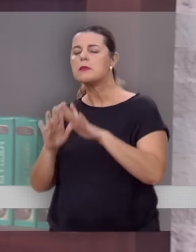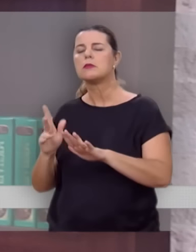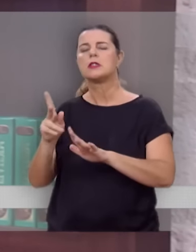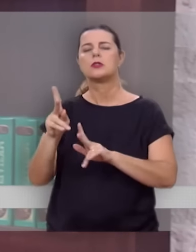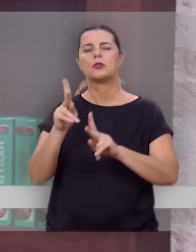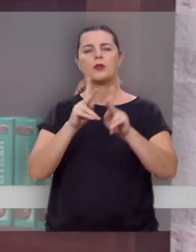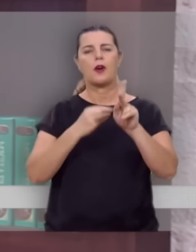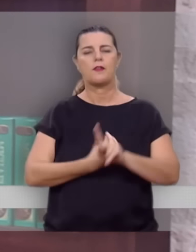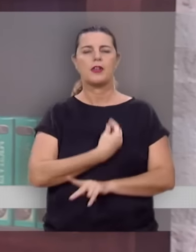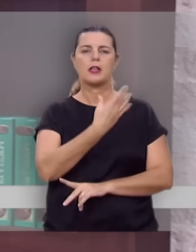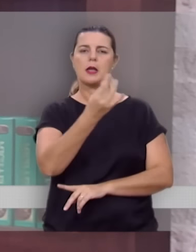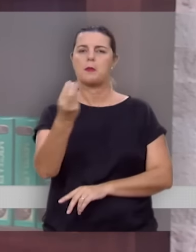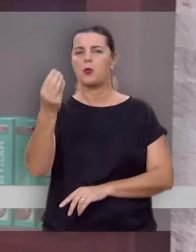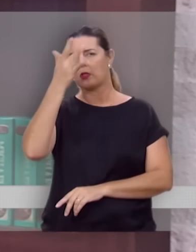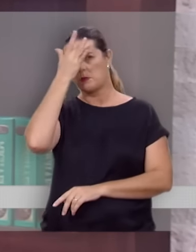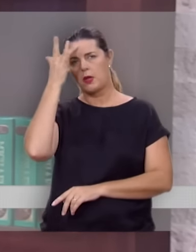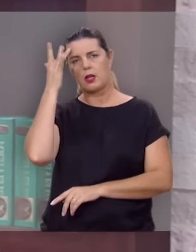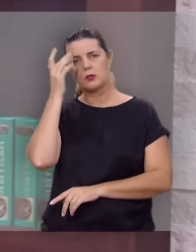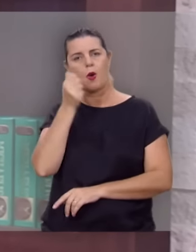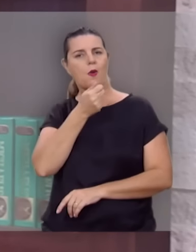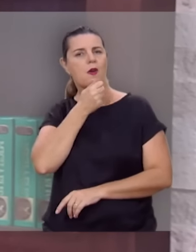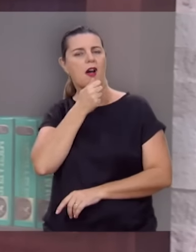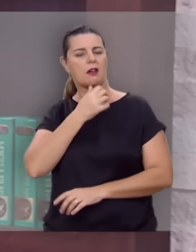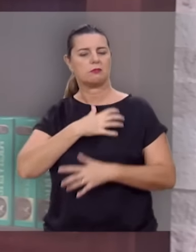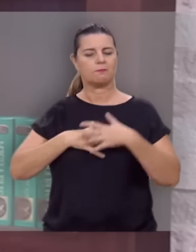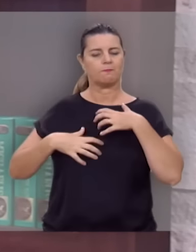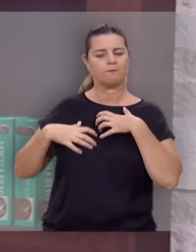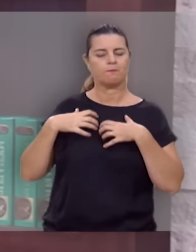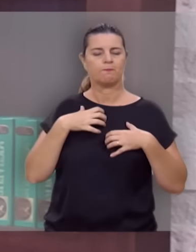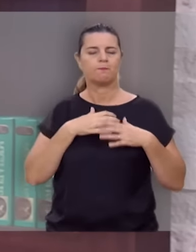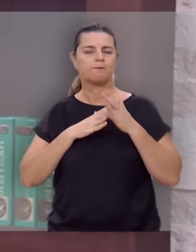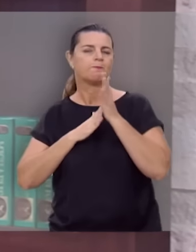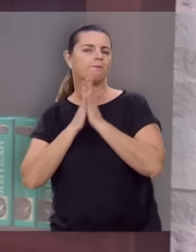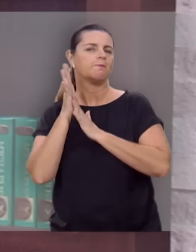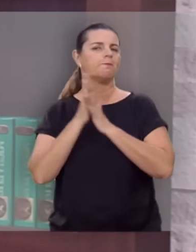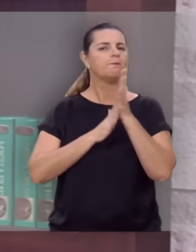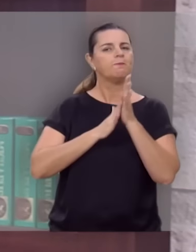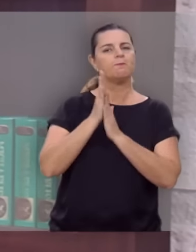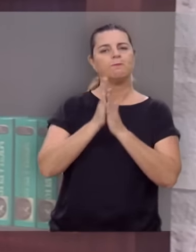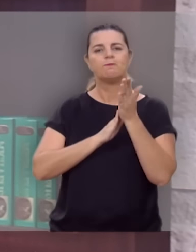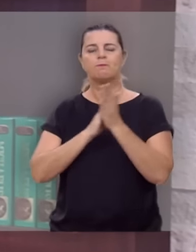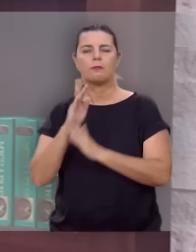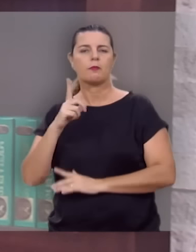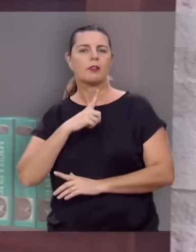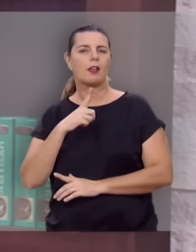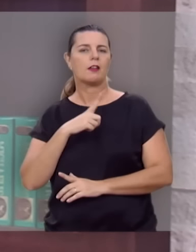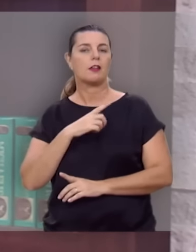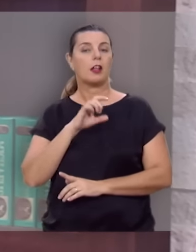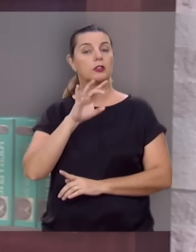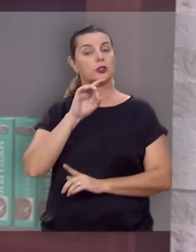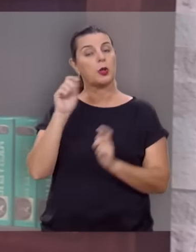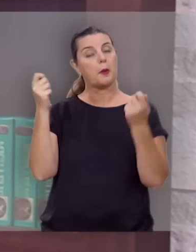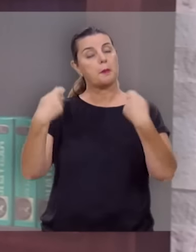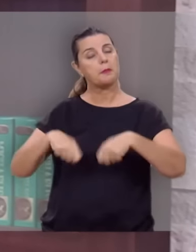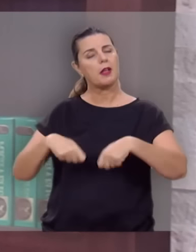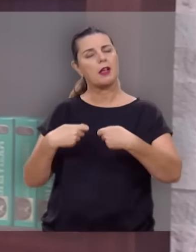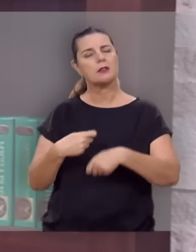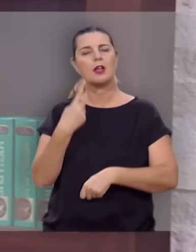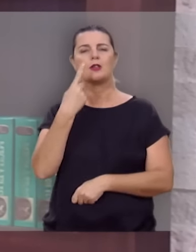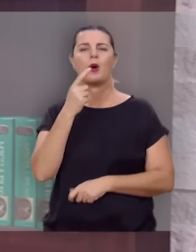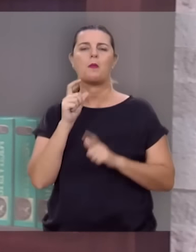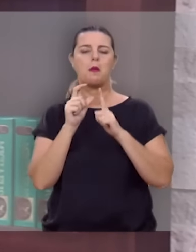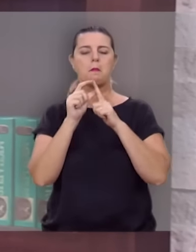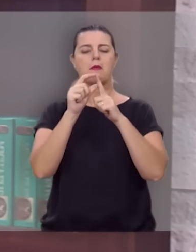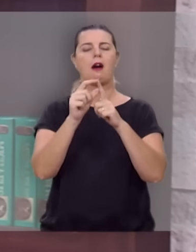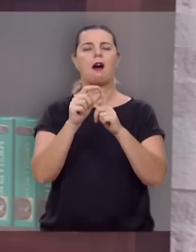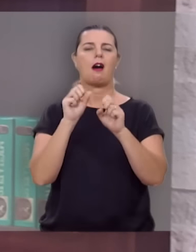tantas outras pessoas que estão por aí, ansiosas, às vezes angustiadas, que tudo que elas precisam é uma